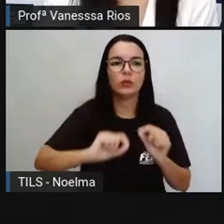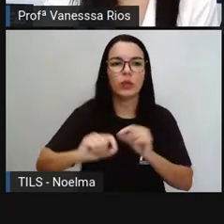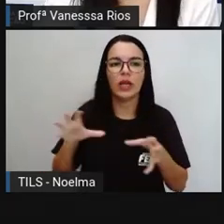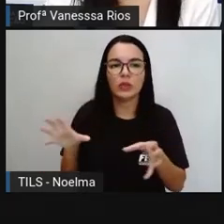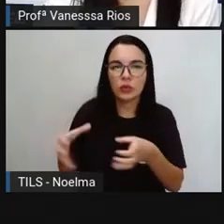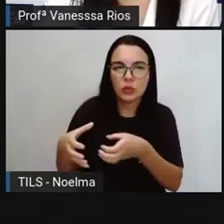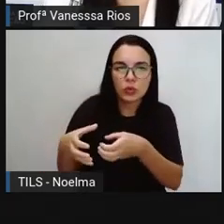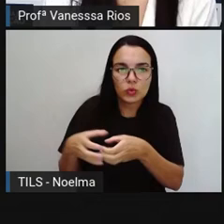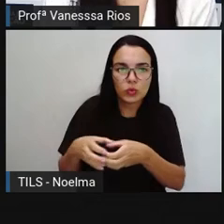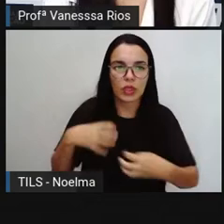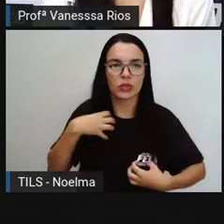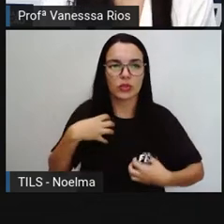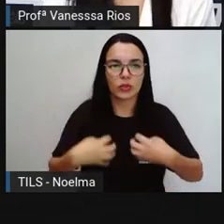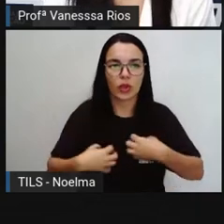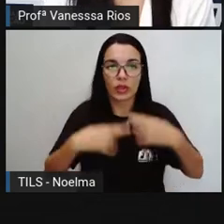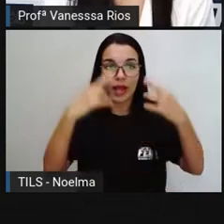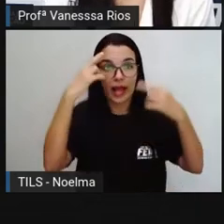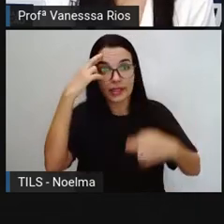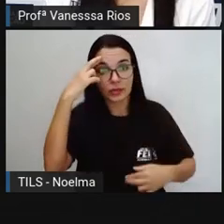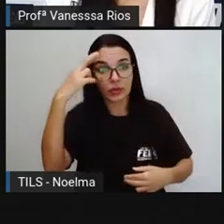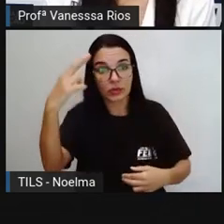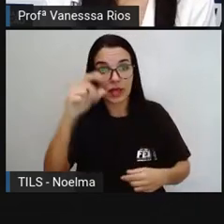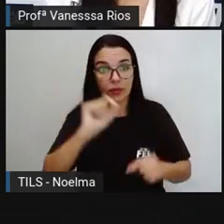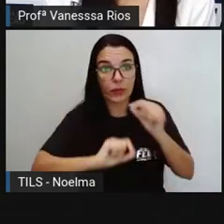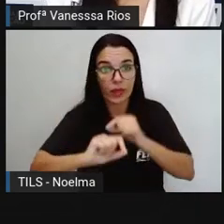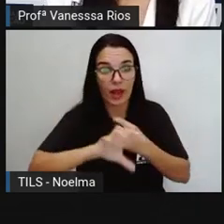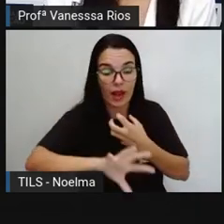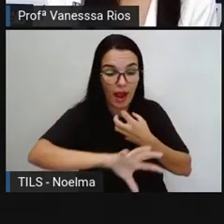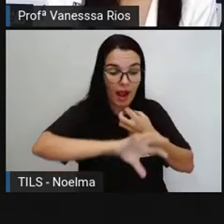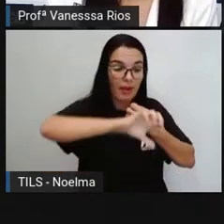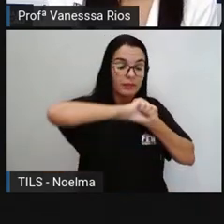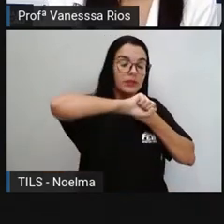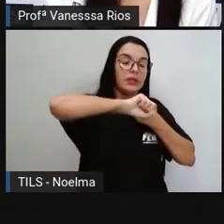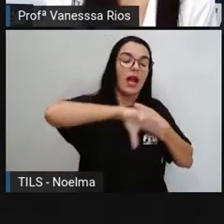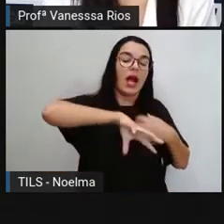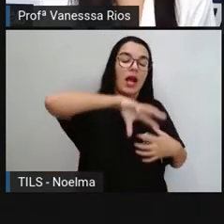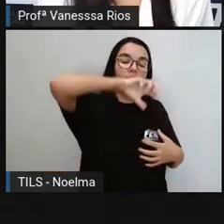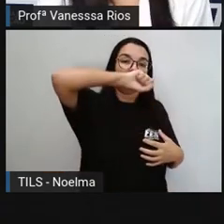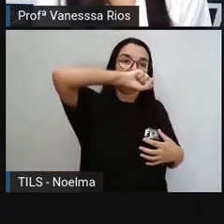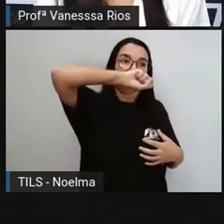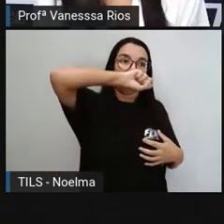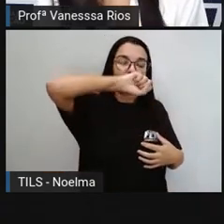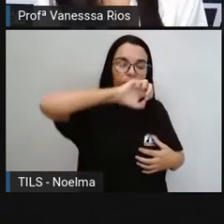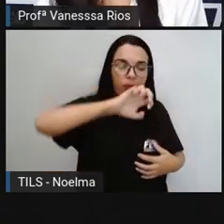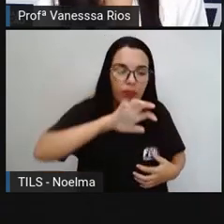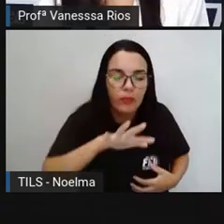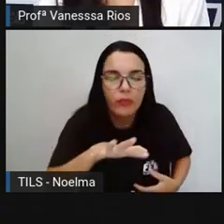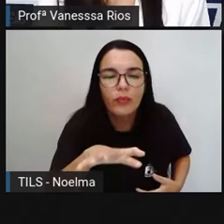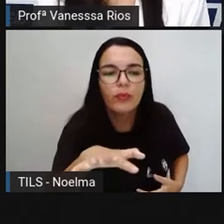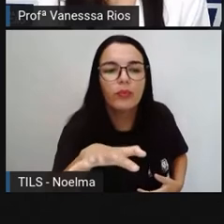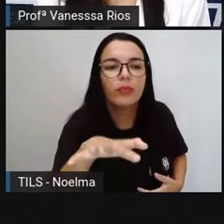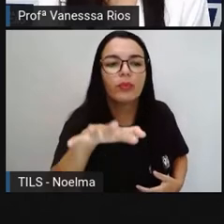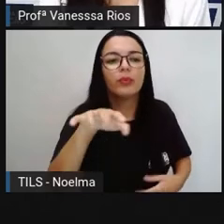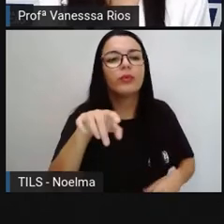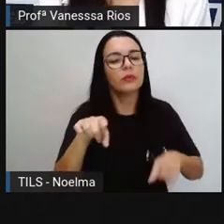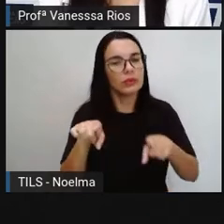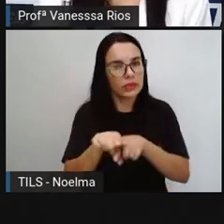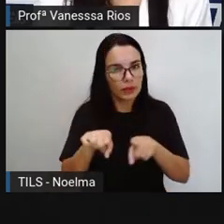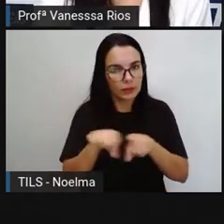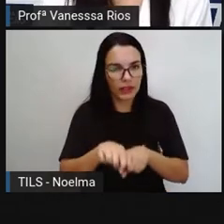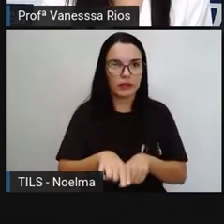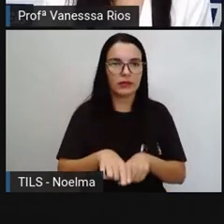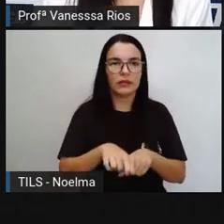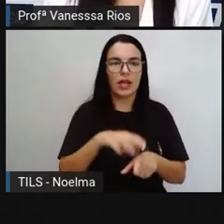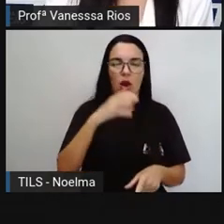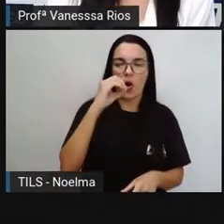responsáveis pela absorção do oxigênio do ar pelo organismo e da eliminação do gás carbônico